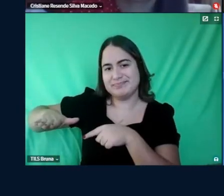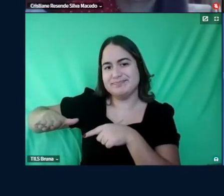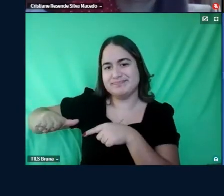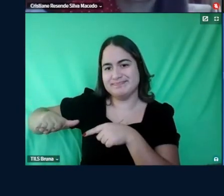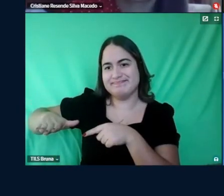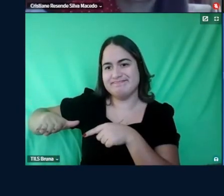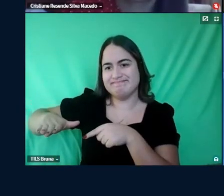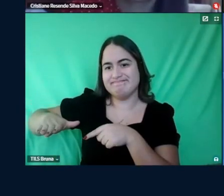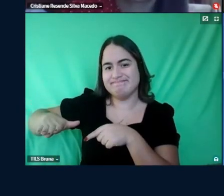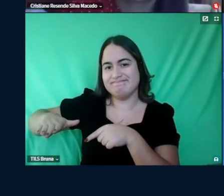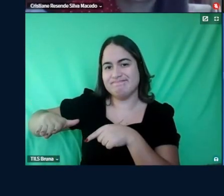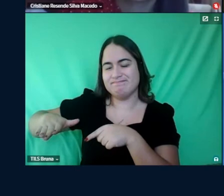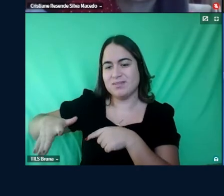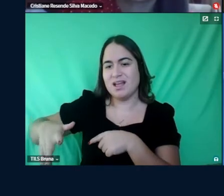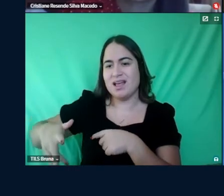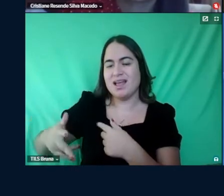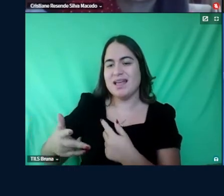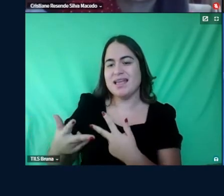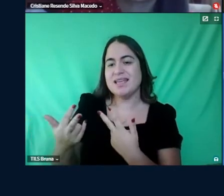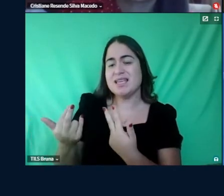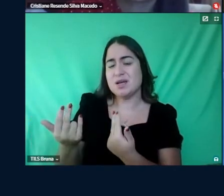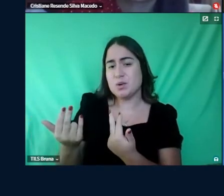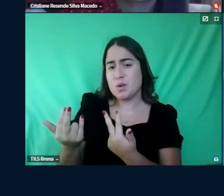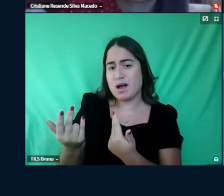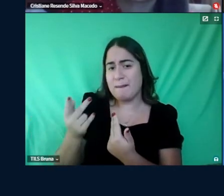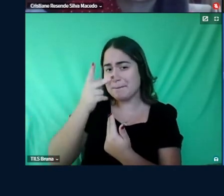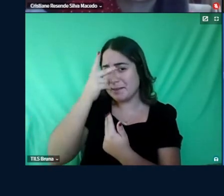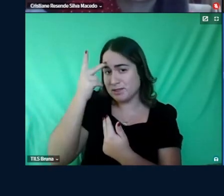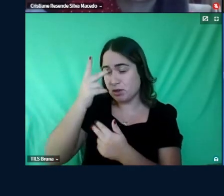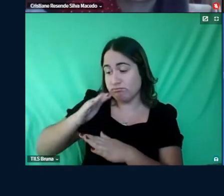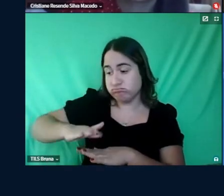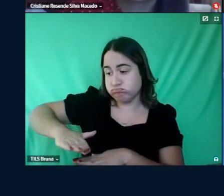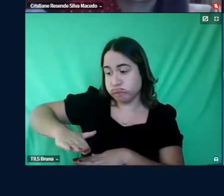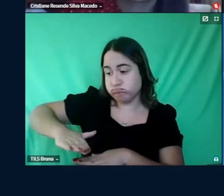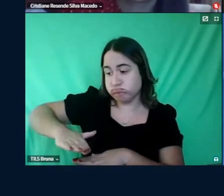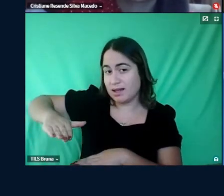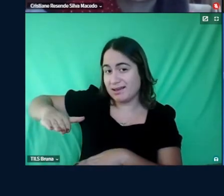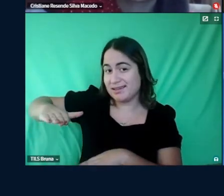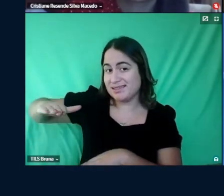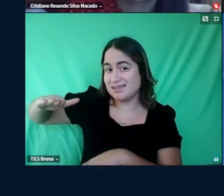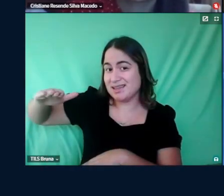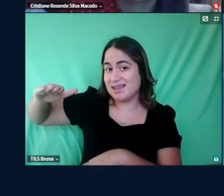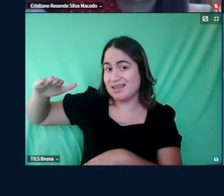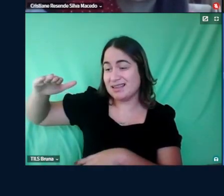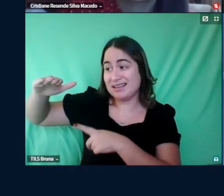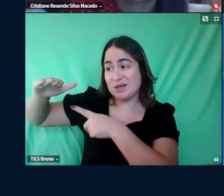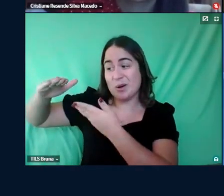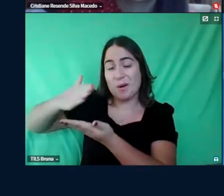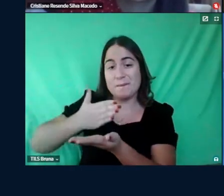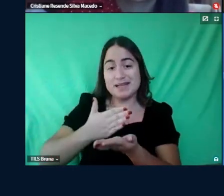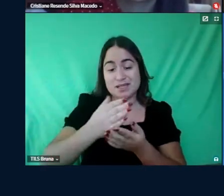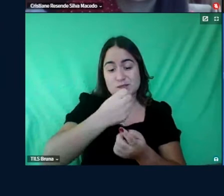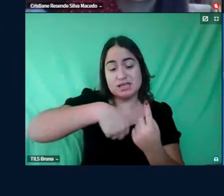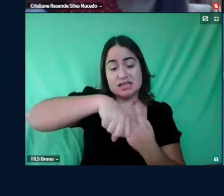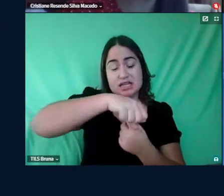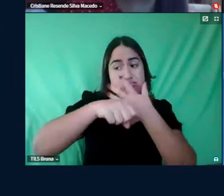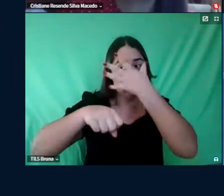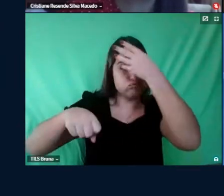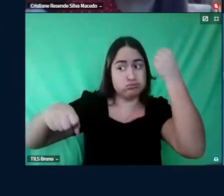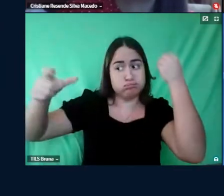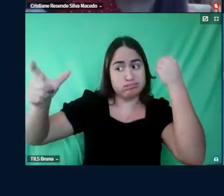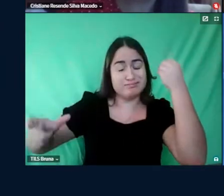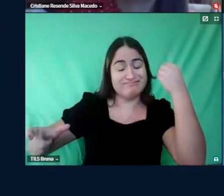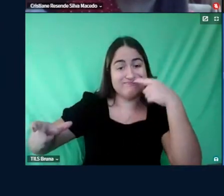conforme aquela pessoa vai crescendo ela vai sendo esquecida na sociedade então